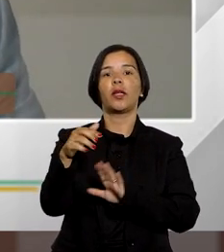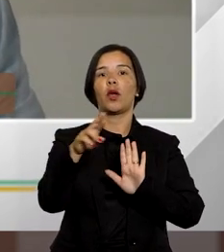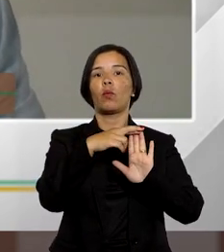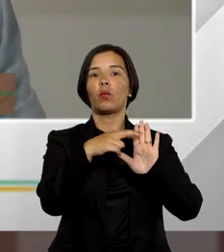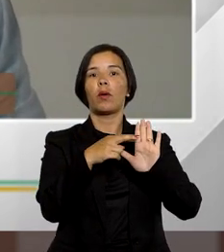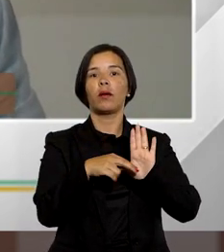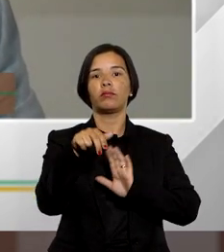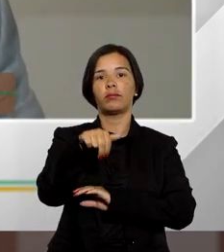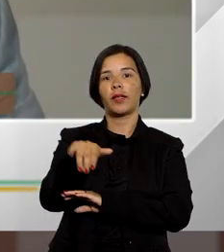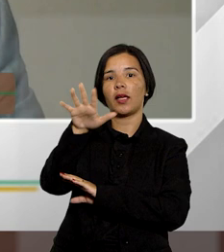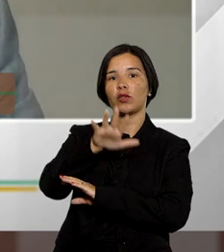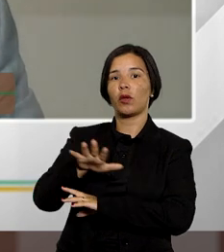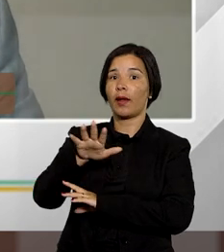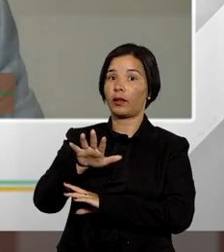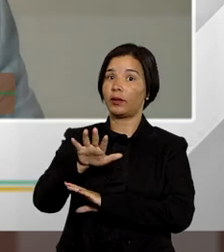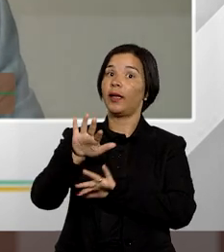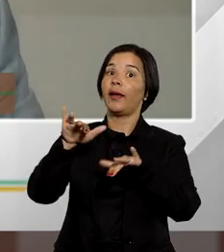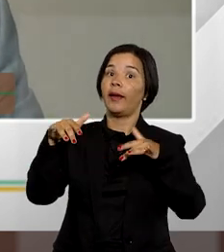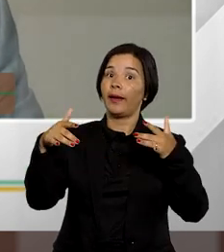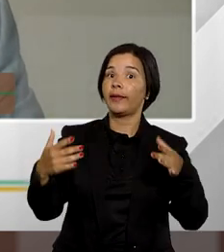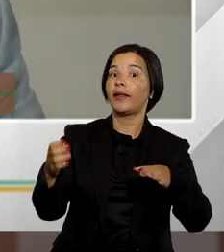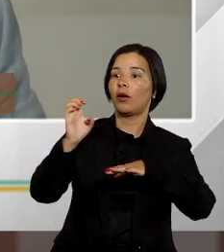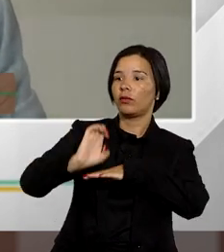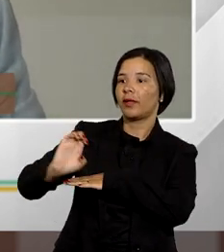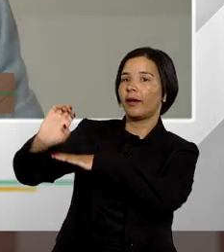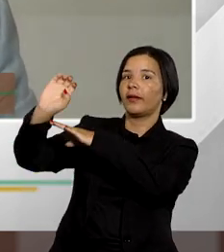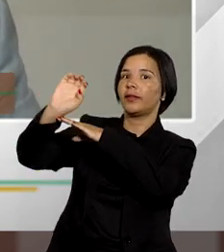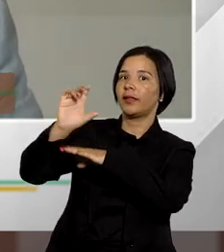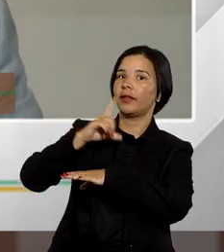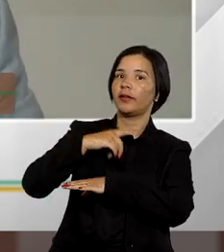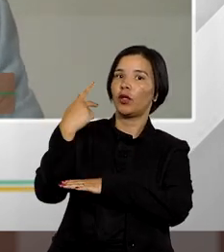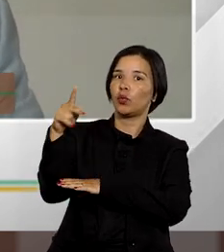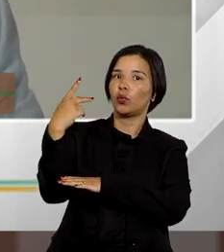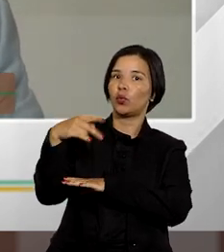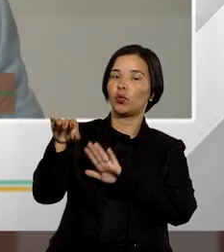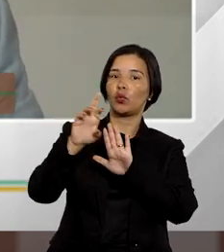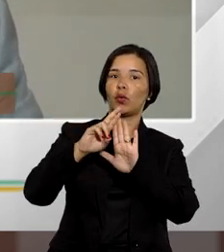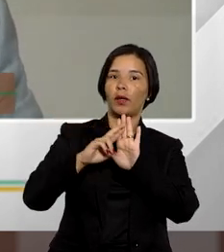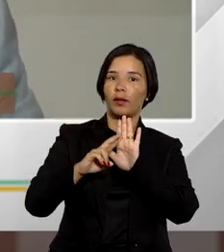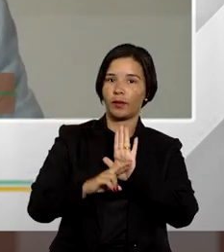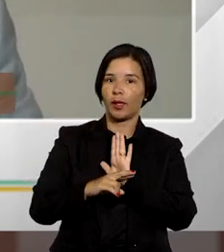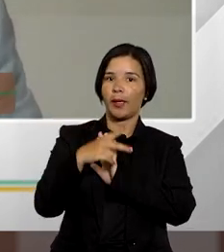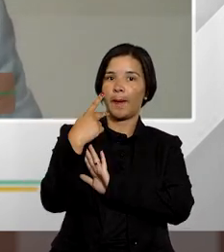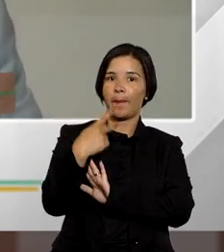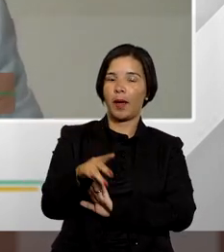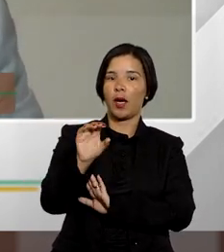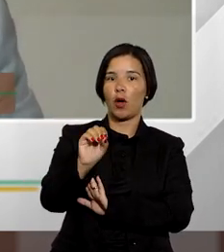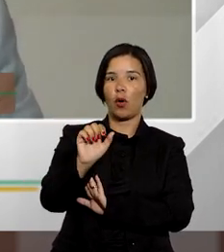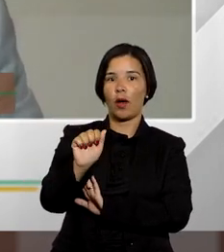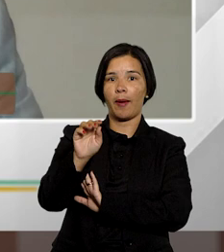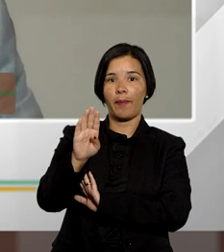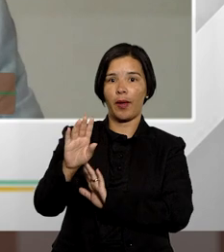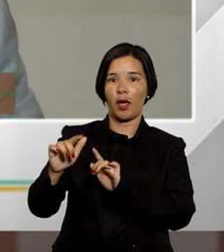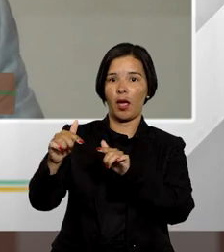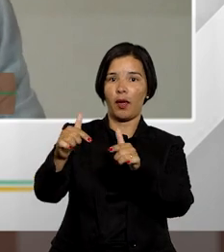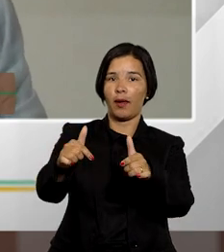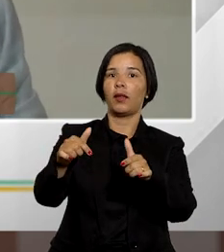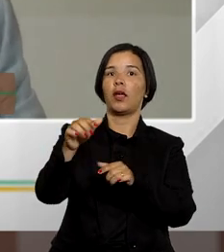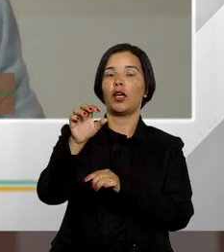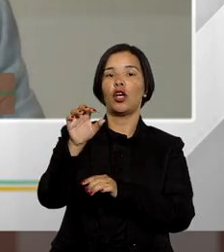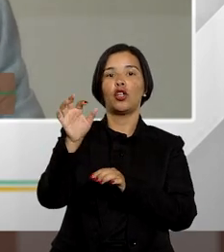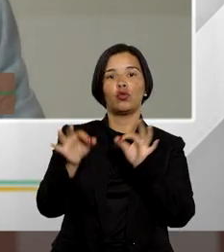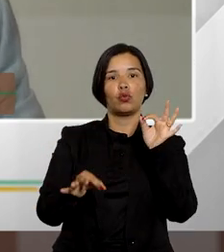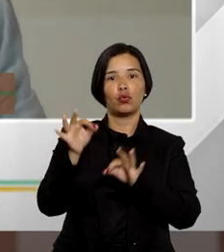nacional então cada estado tem a sua regulamentação nós temos na verdade uma regulamentação para a advocacia da ativa